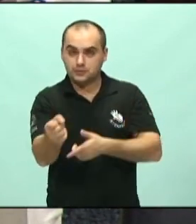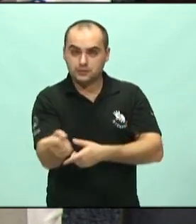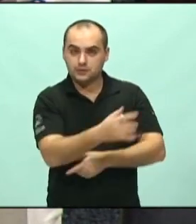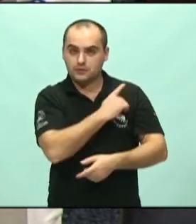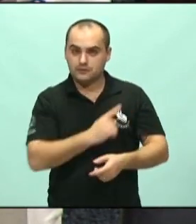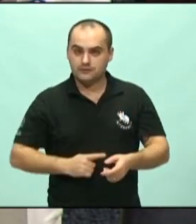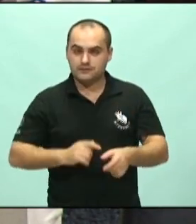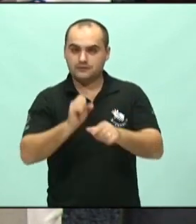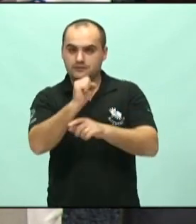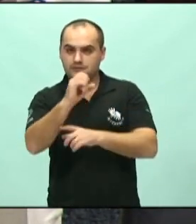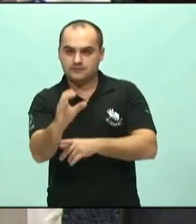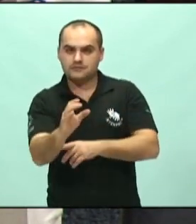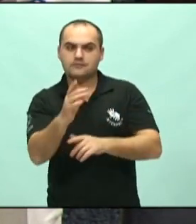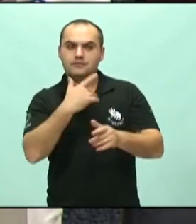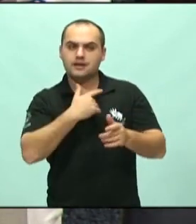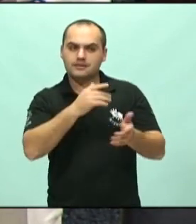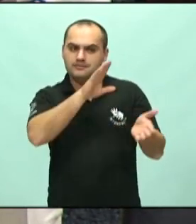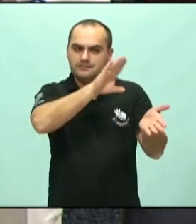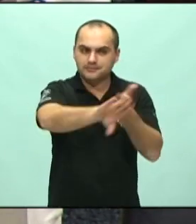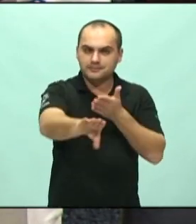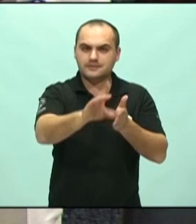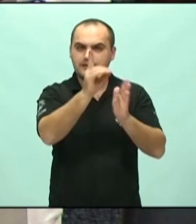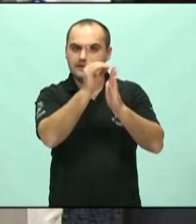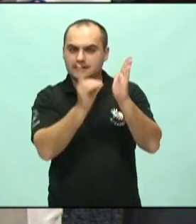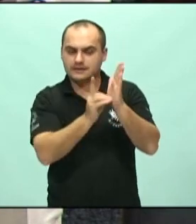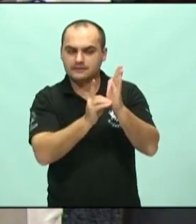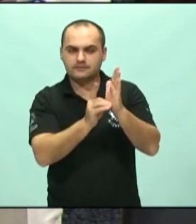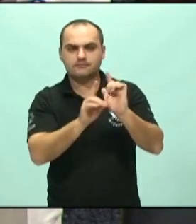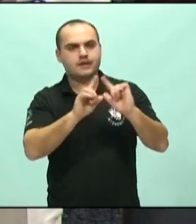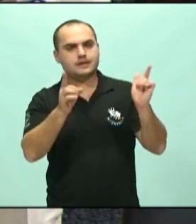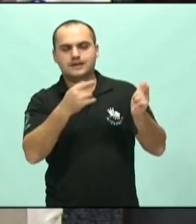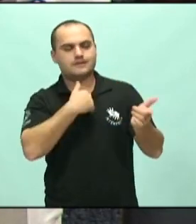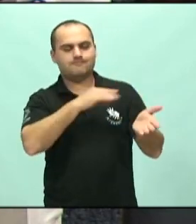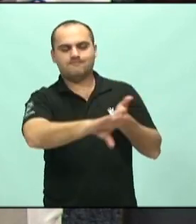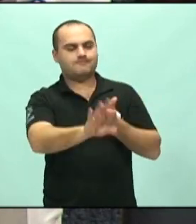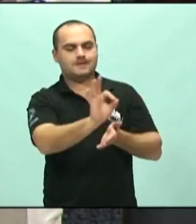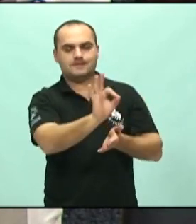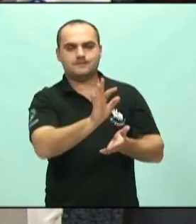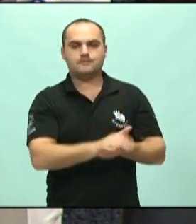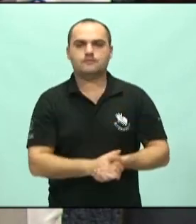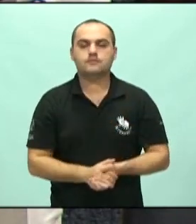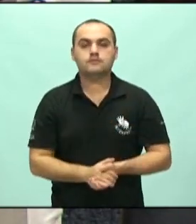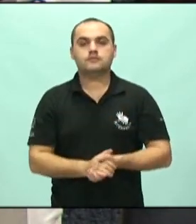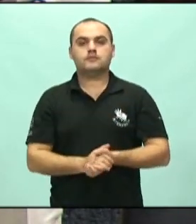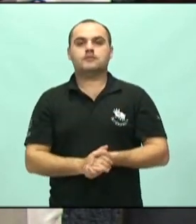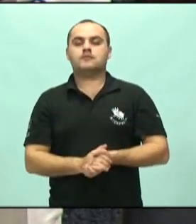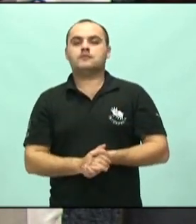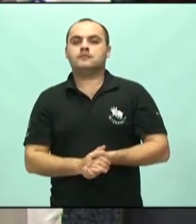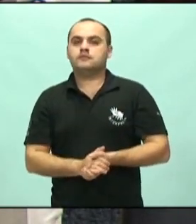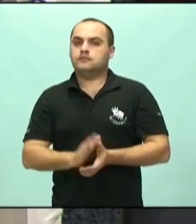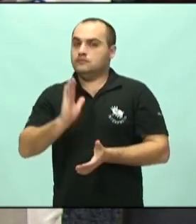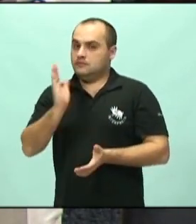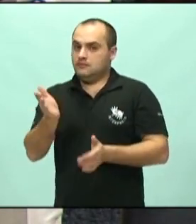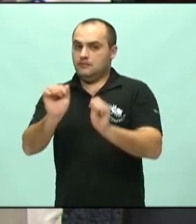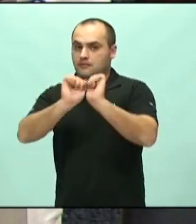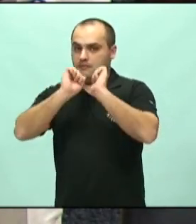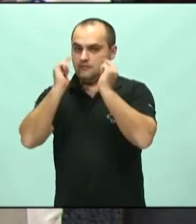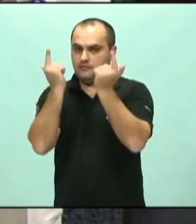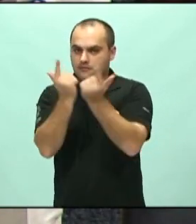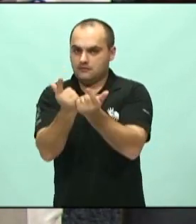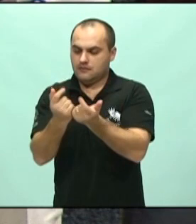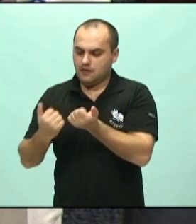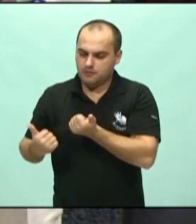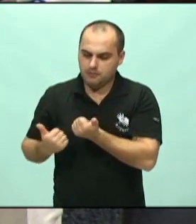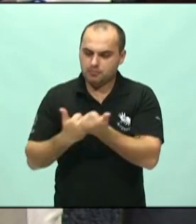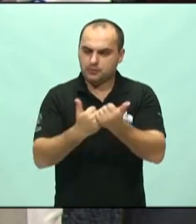a revogar esse decreto. Ele não o fez. Então, a Assembleia, com o apoio de todos os empresários,